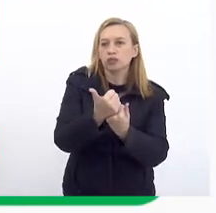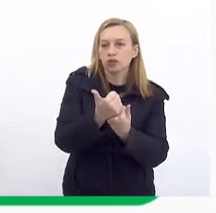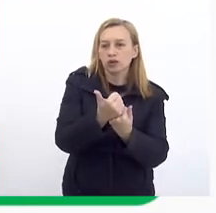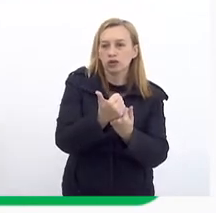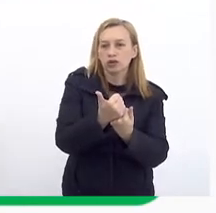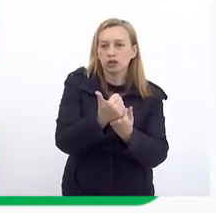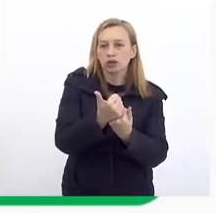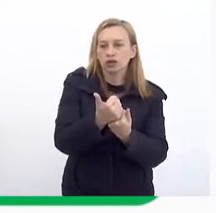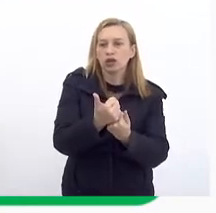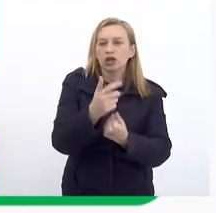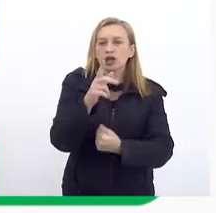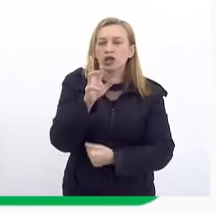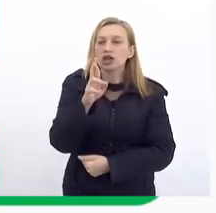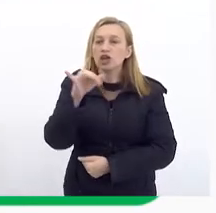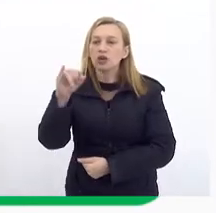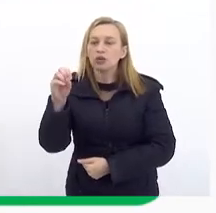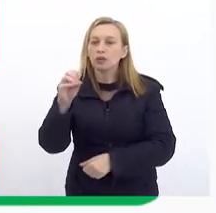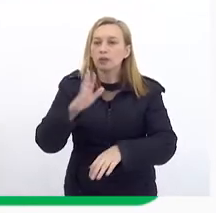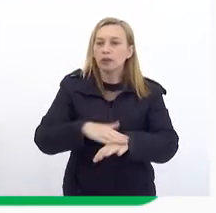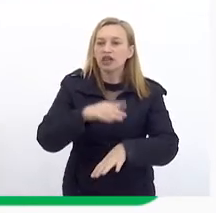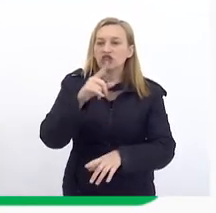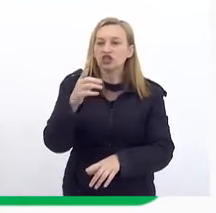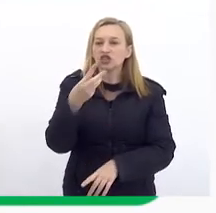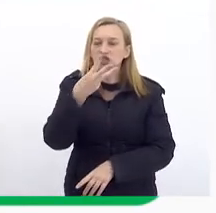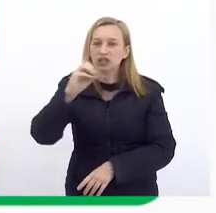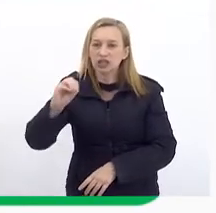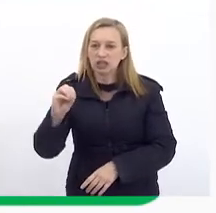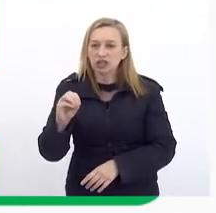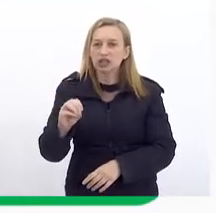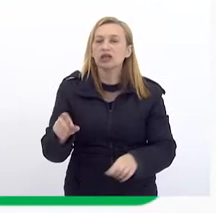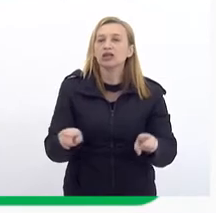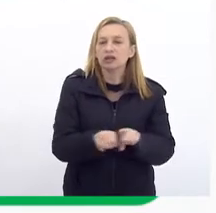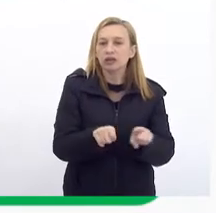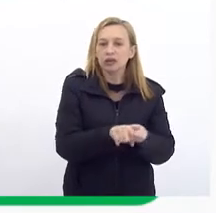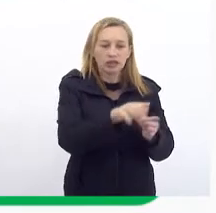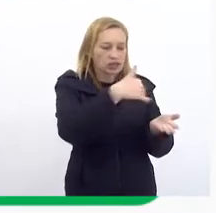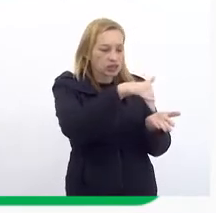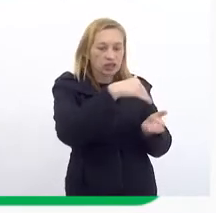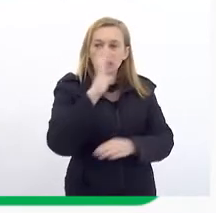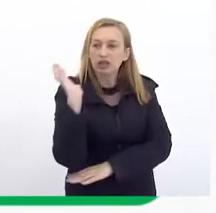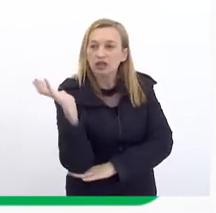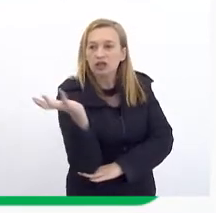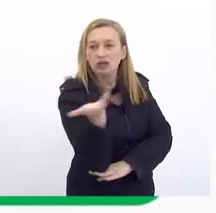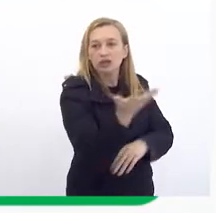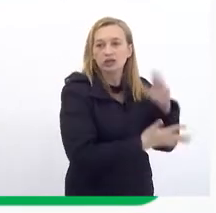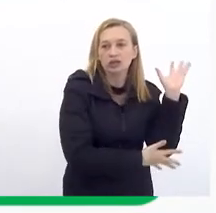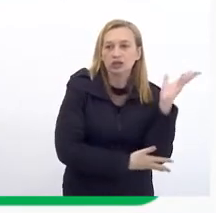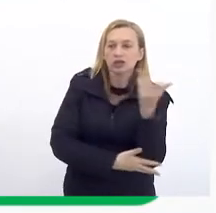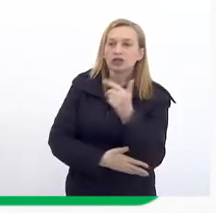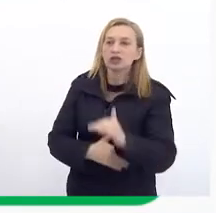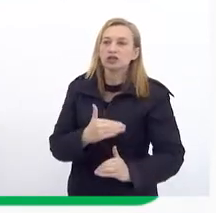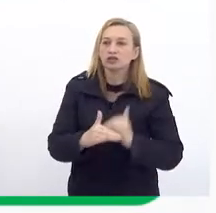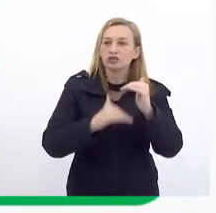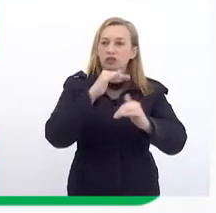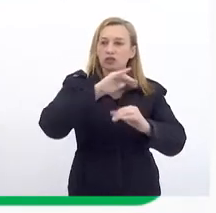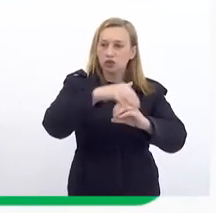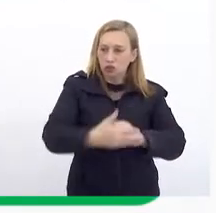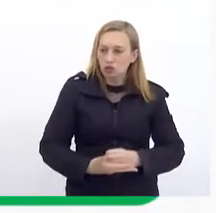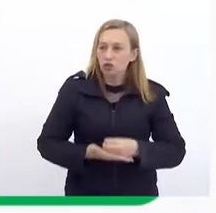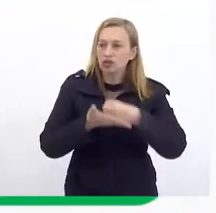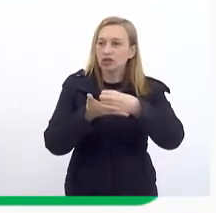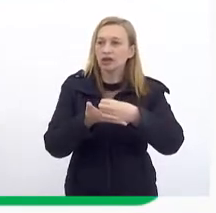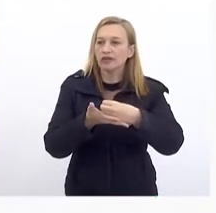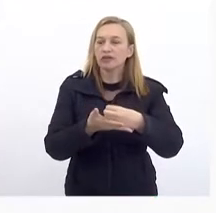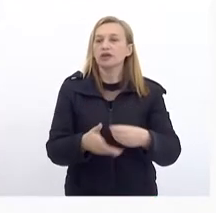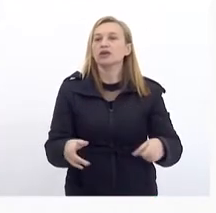Rio Mais 30 Com a Secretaria do Meio Ambiente No qual nós estamos trazendo os objetivos Desenvolvimento Sustentável E ao mesmo